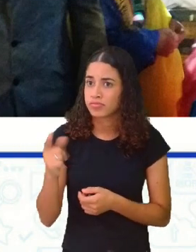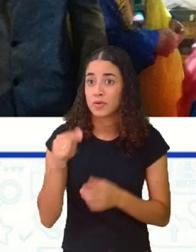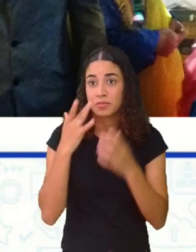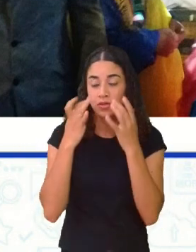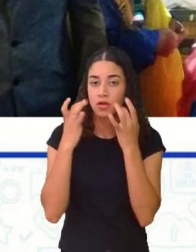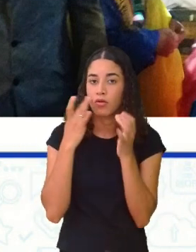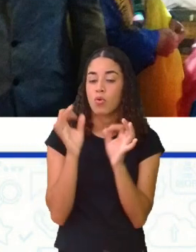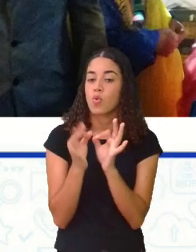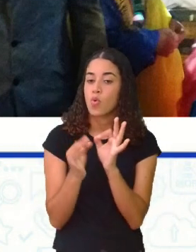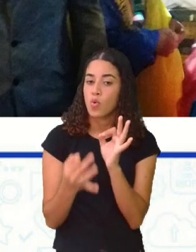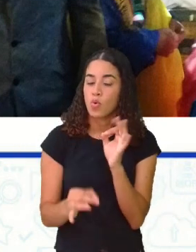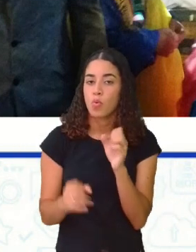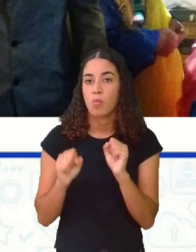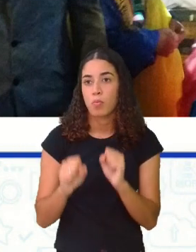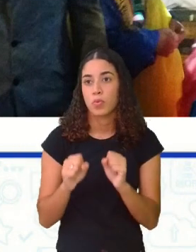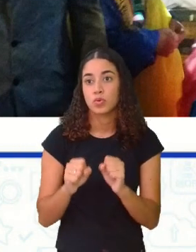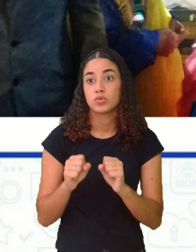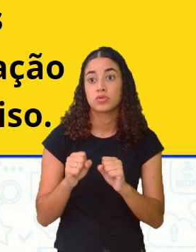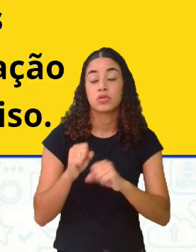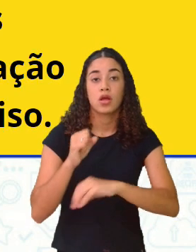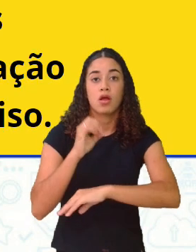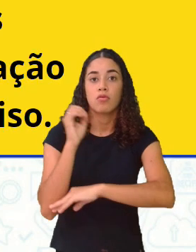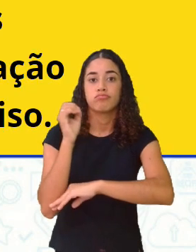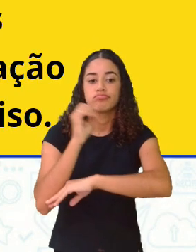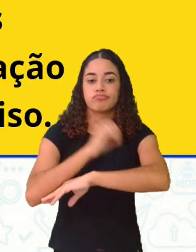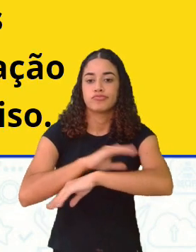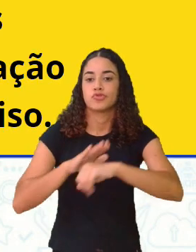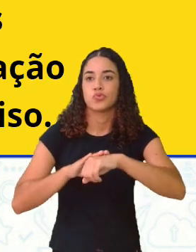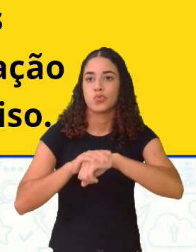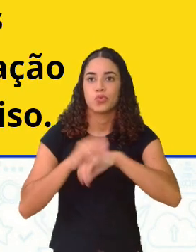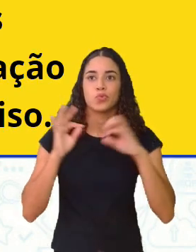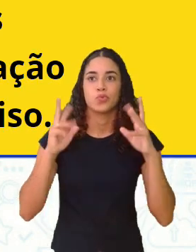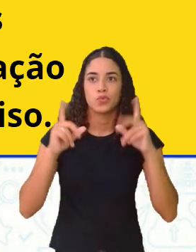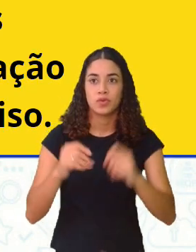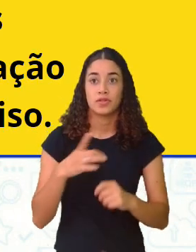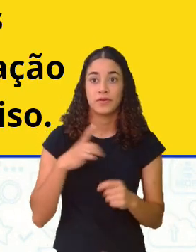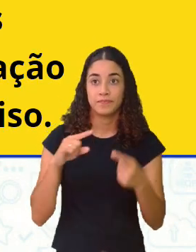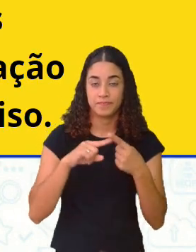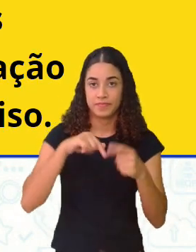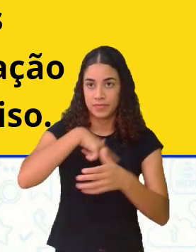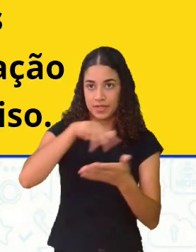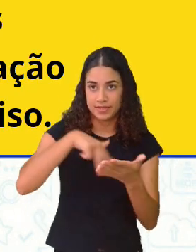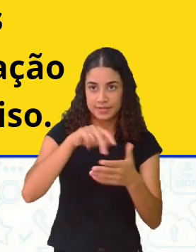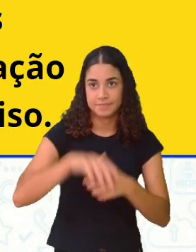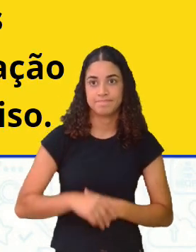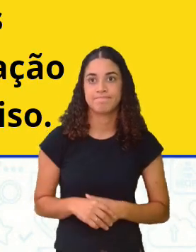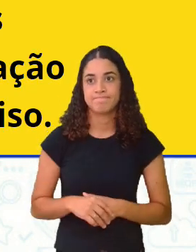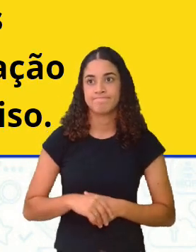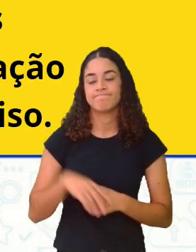longo, que pode durar uma noite inteira. Então, ele é feito de dança, música,